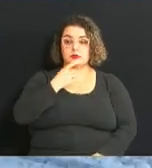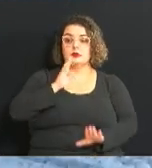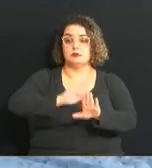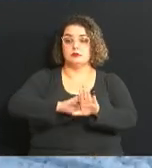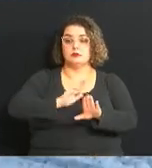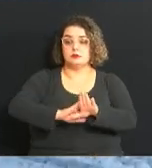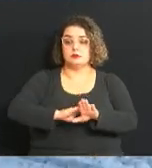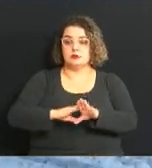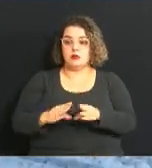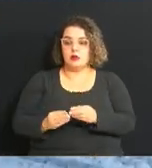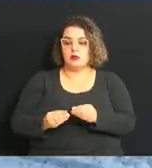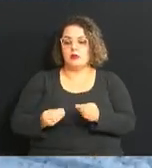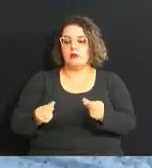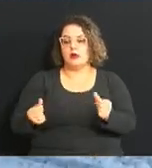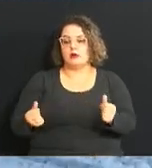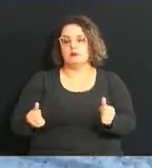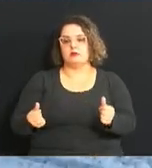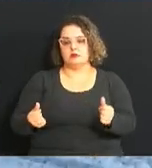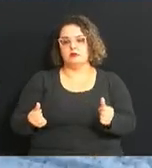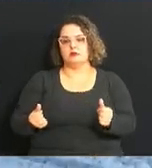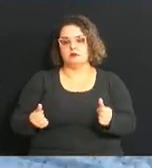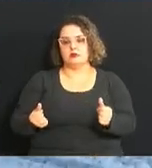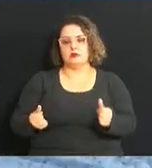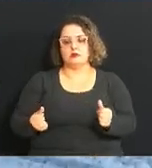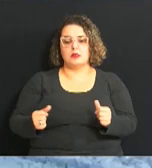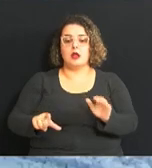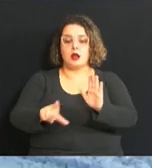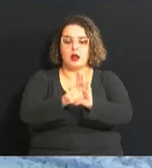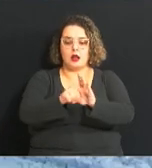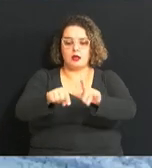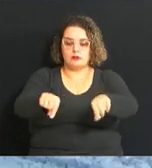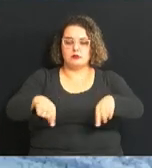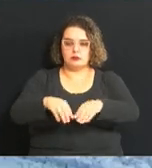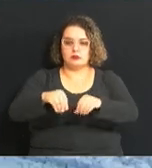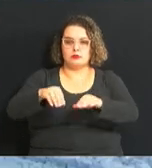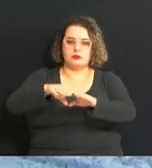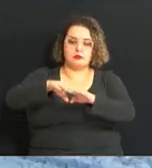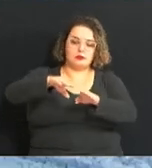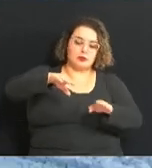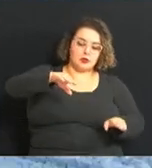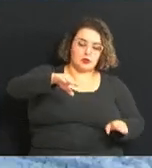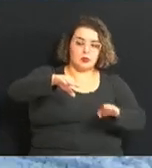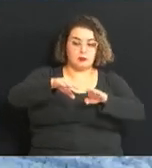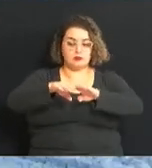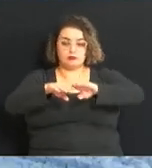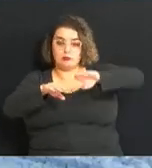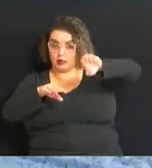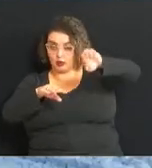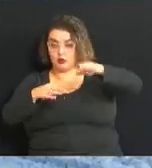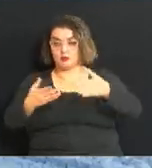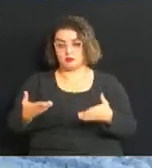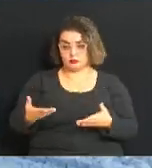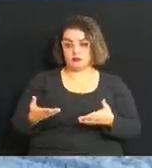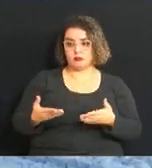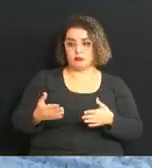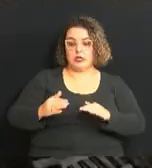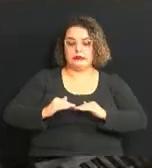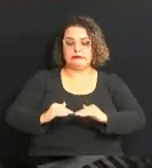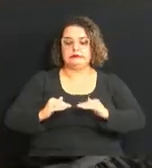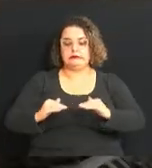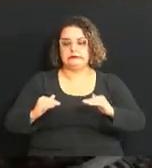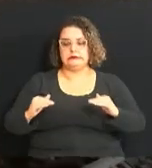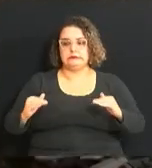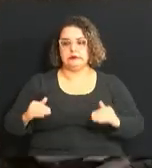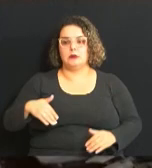aperfeiçoamentos, a lei destinada a terrenos com desníveis acentuados que acabam demandando pavimentos extras,